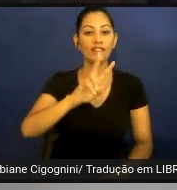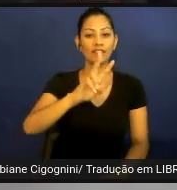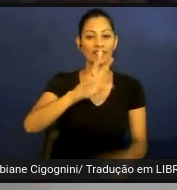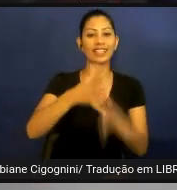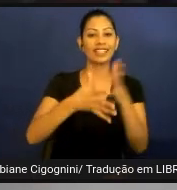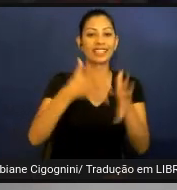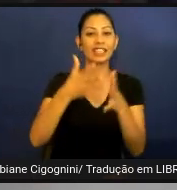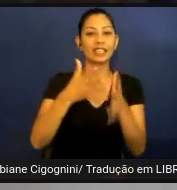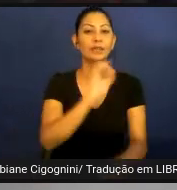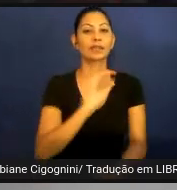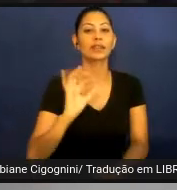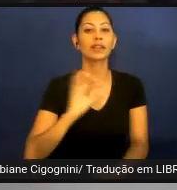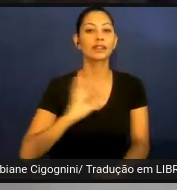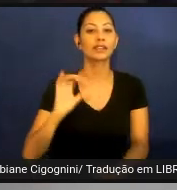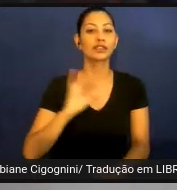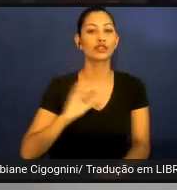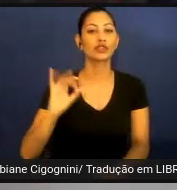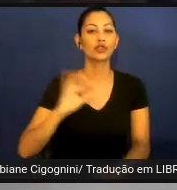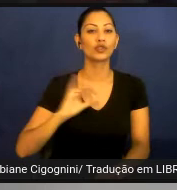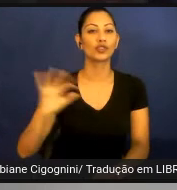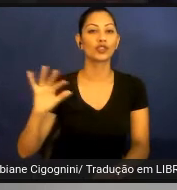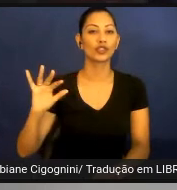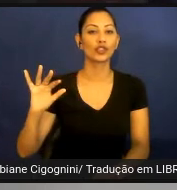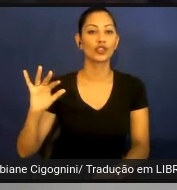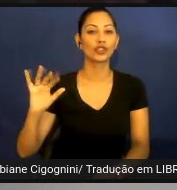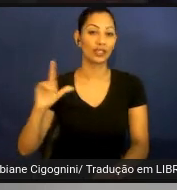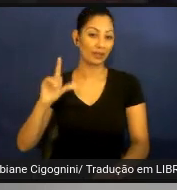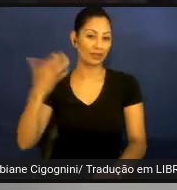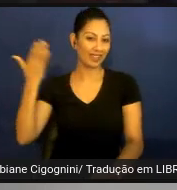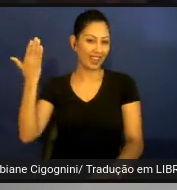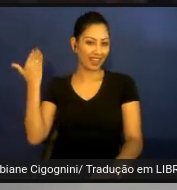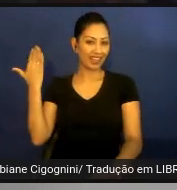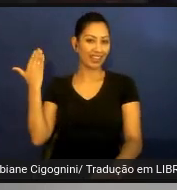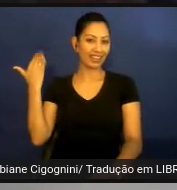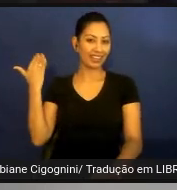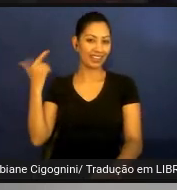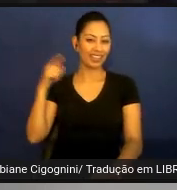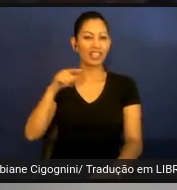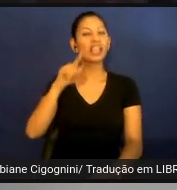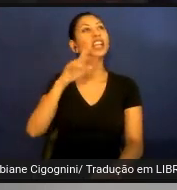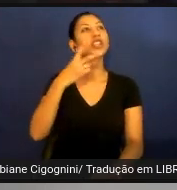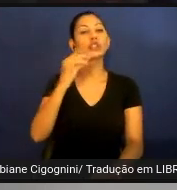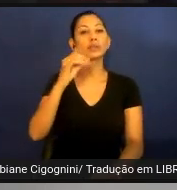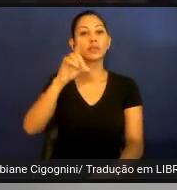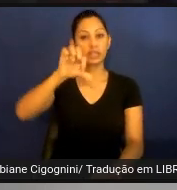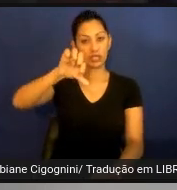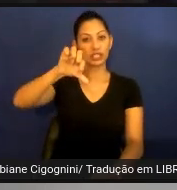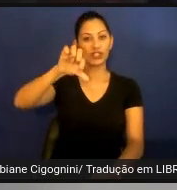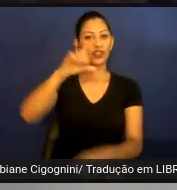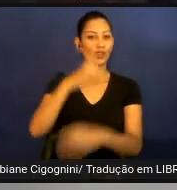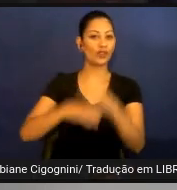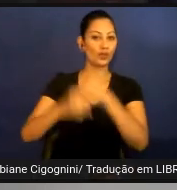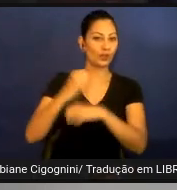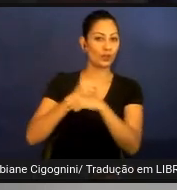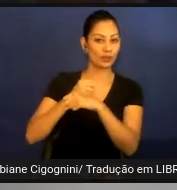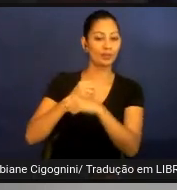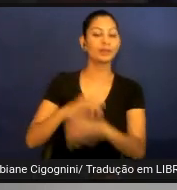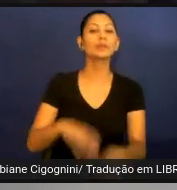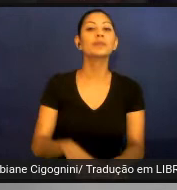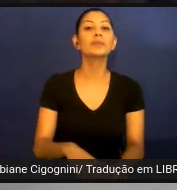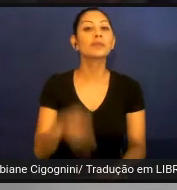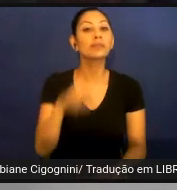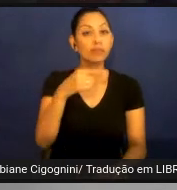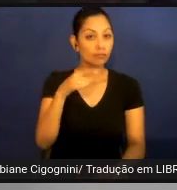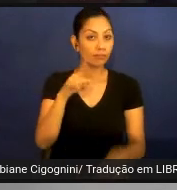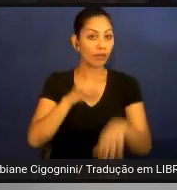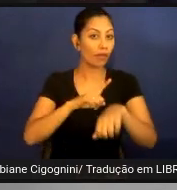em datilologia porque na época essa imagem de 2019 na época não tinha